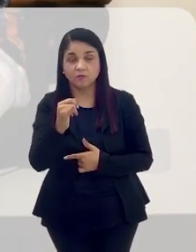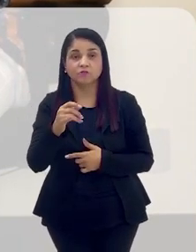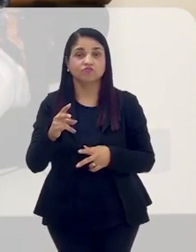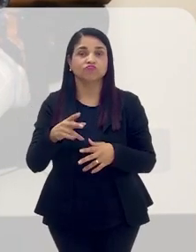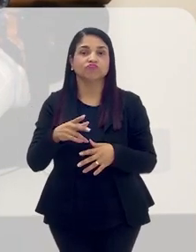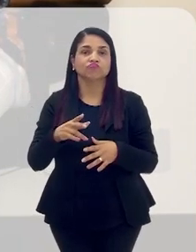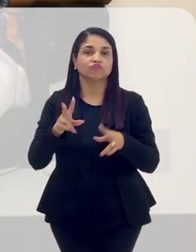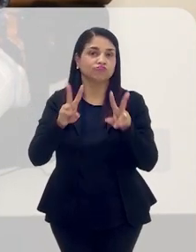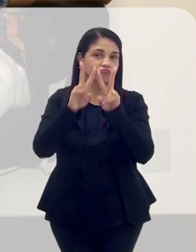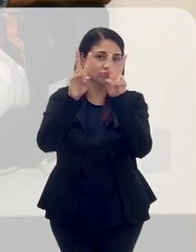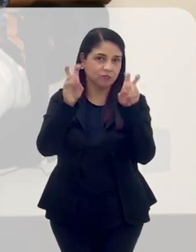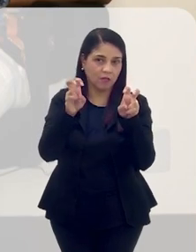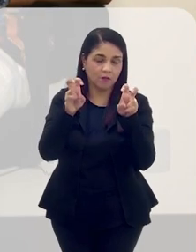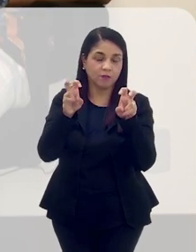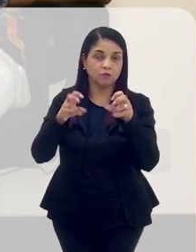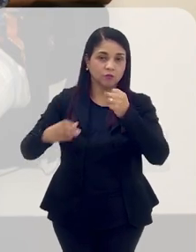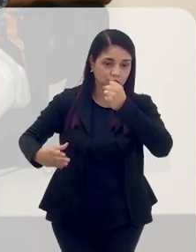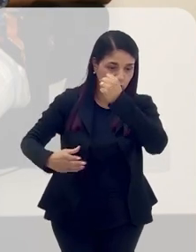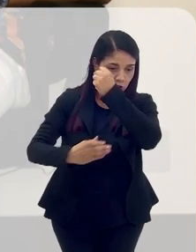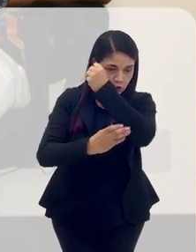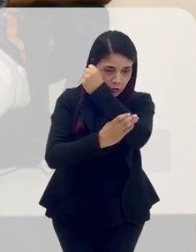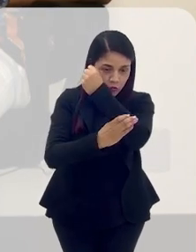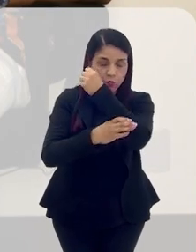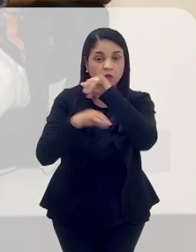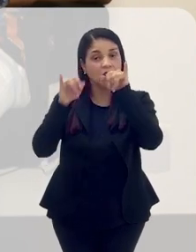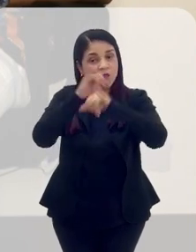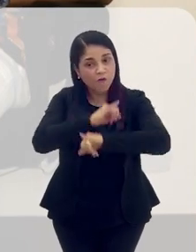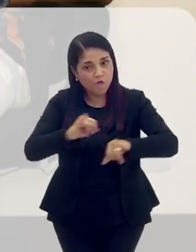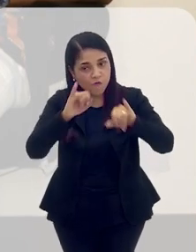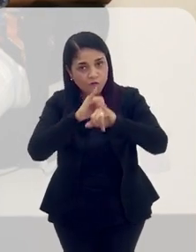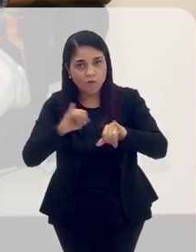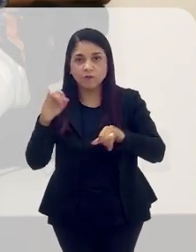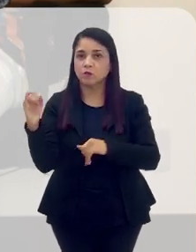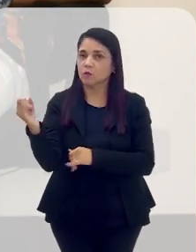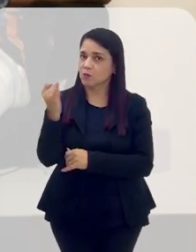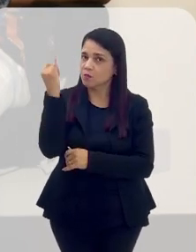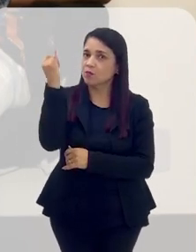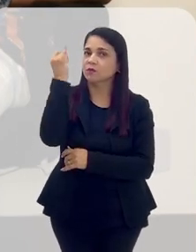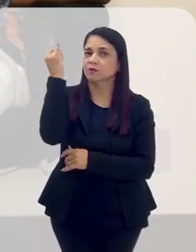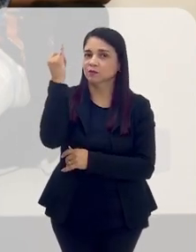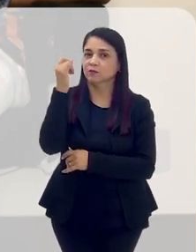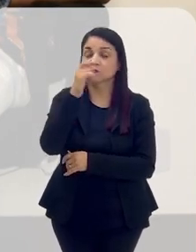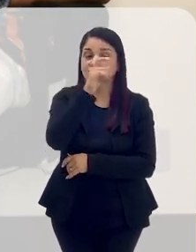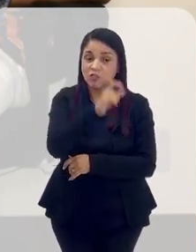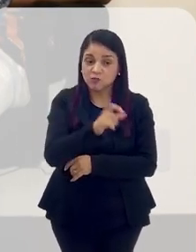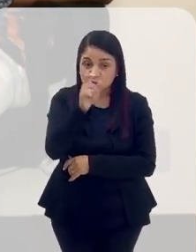como no caso do enredo do Exu, trouxe informações importantes... A desconstrução da pessoas